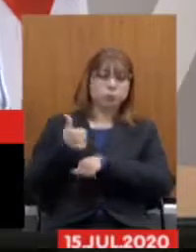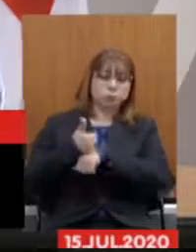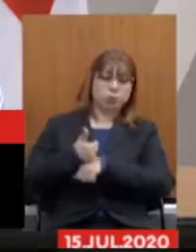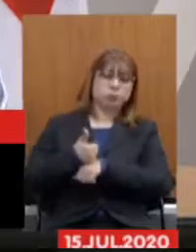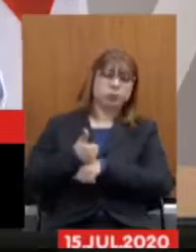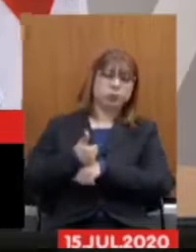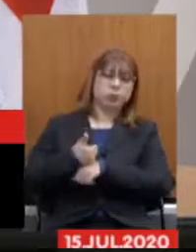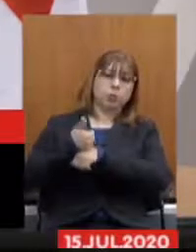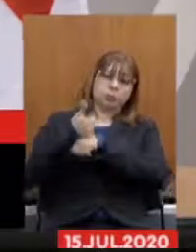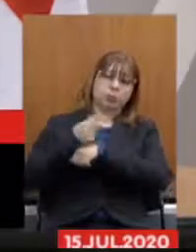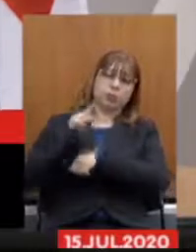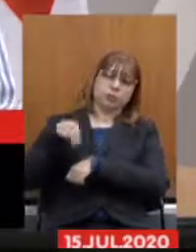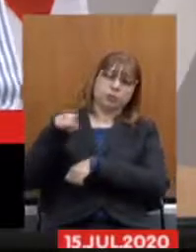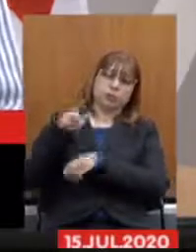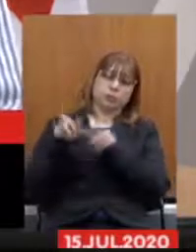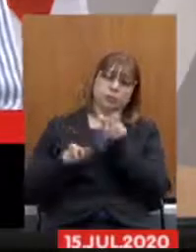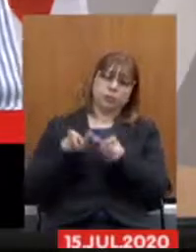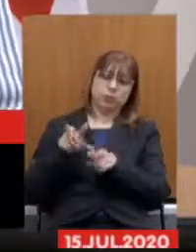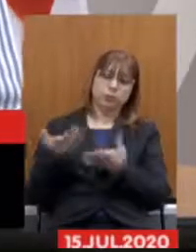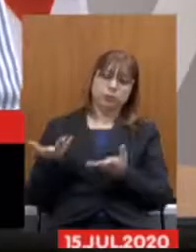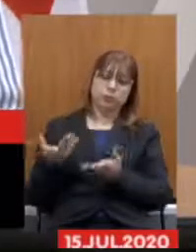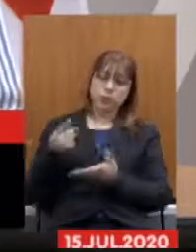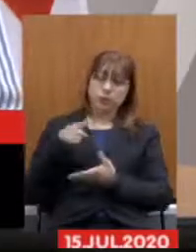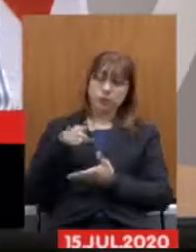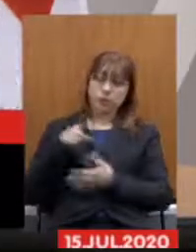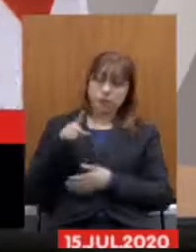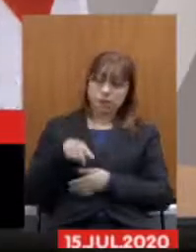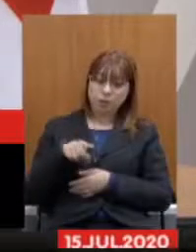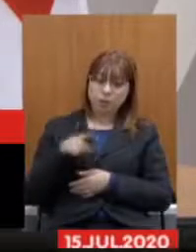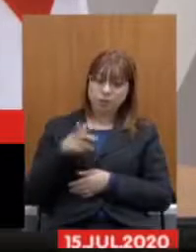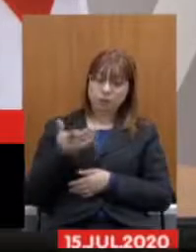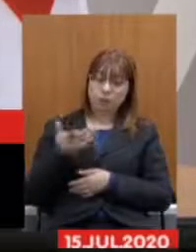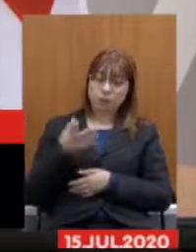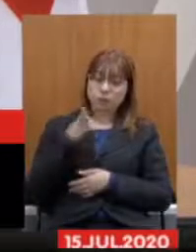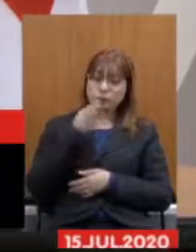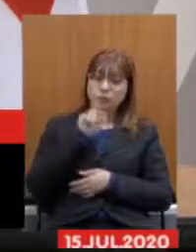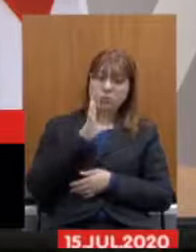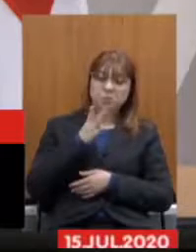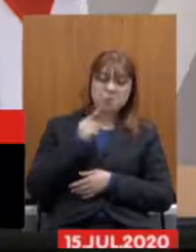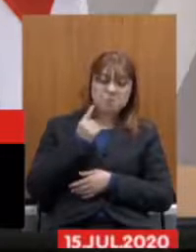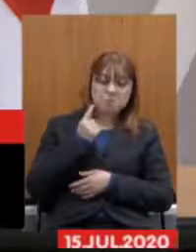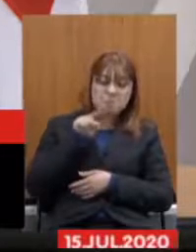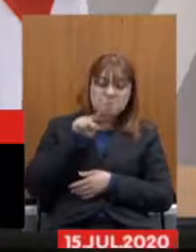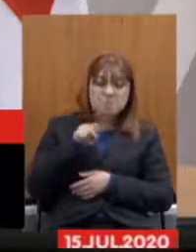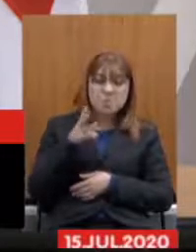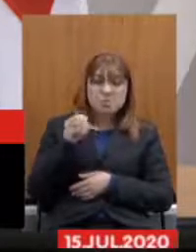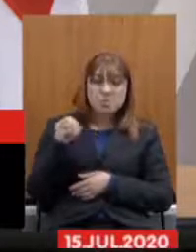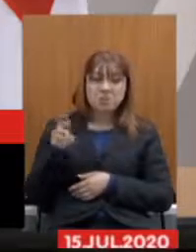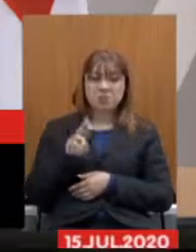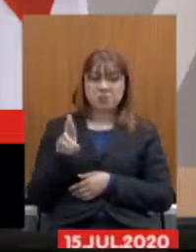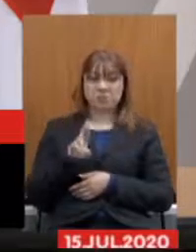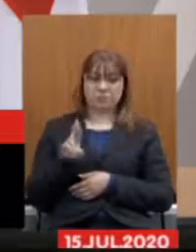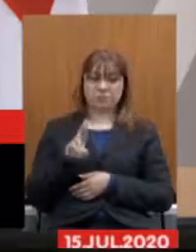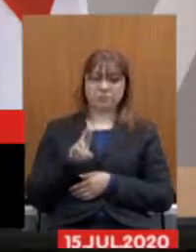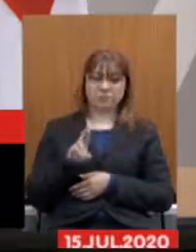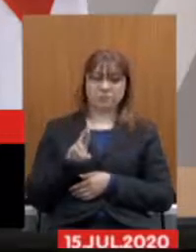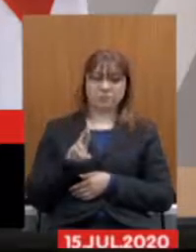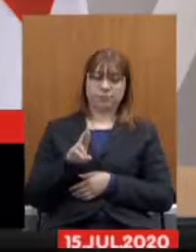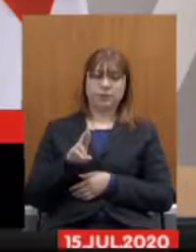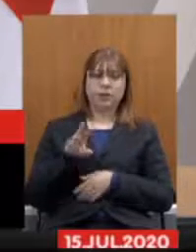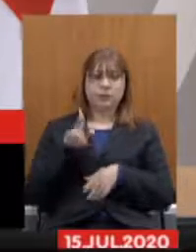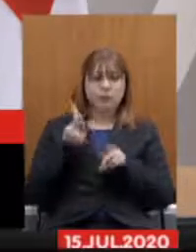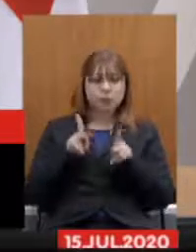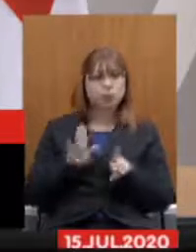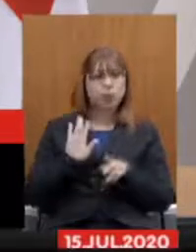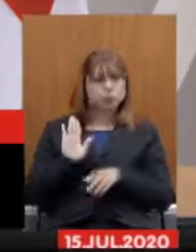a média salarial desses trabalhadores em torno de 1.300 são técnicos de gestão que tem formação